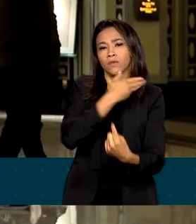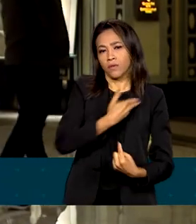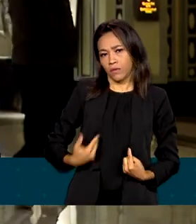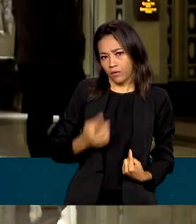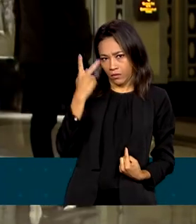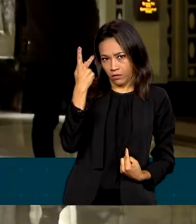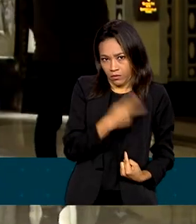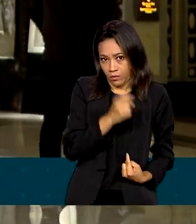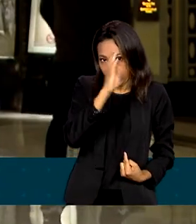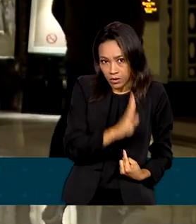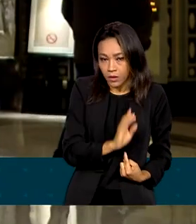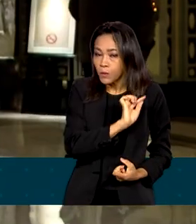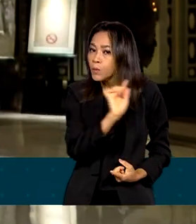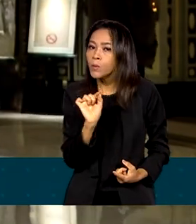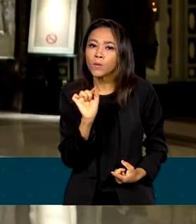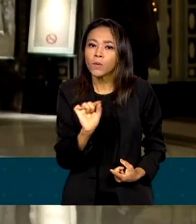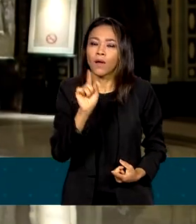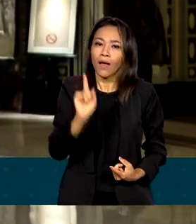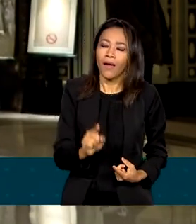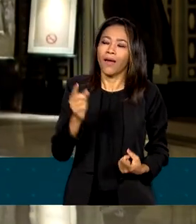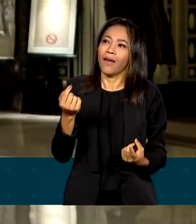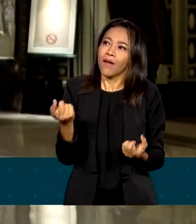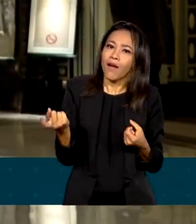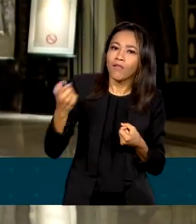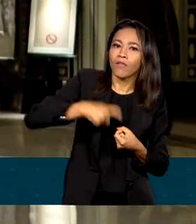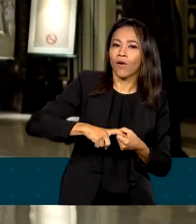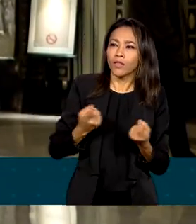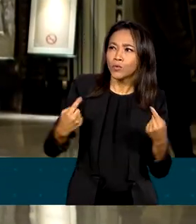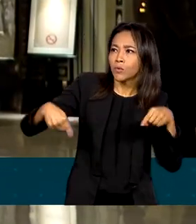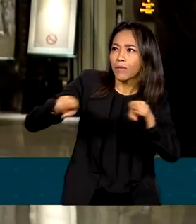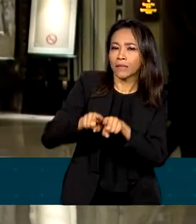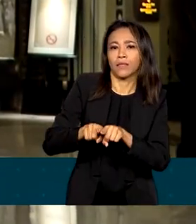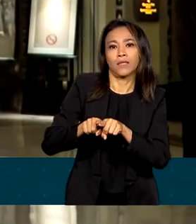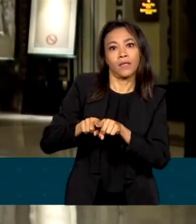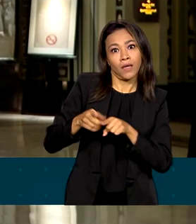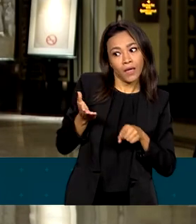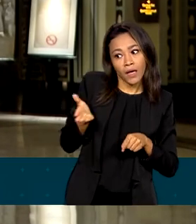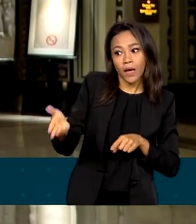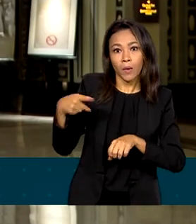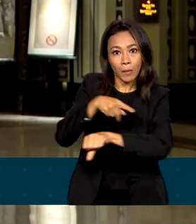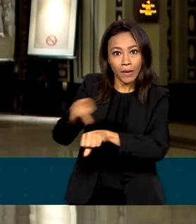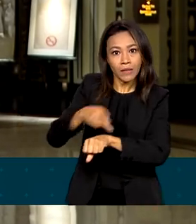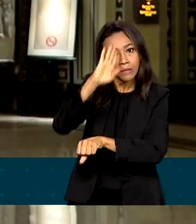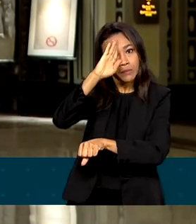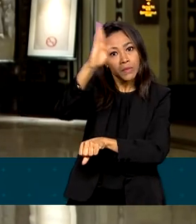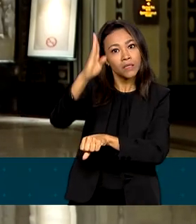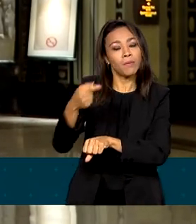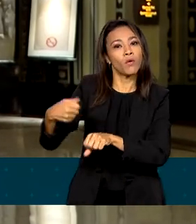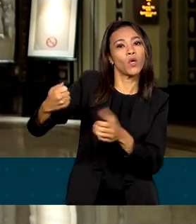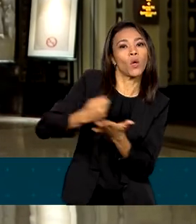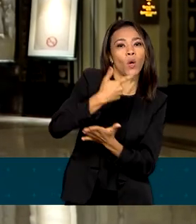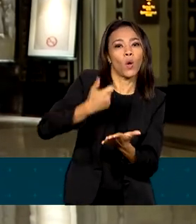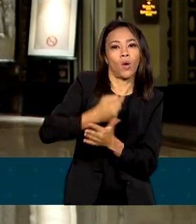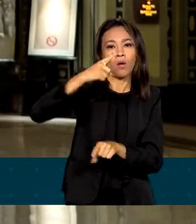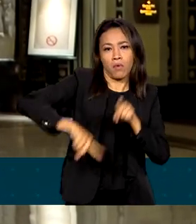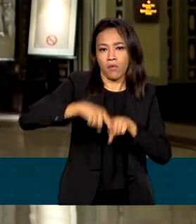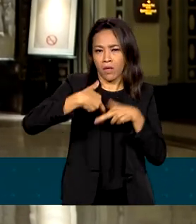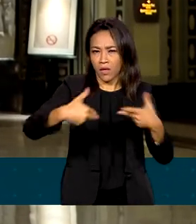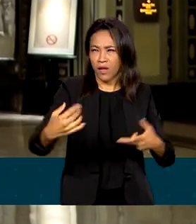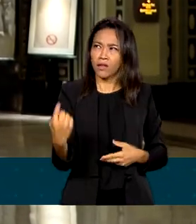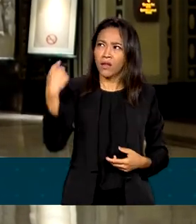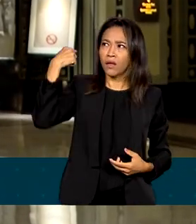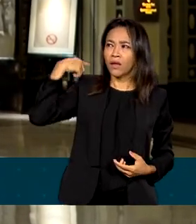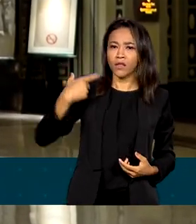Vanessa, é reestabelecer as relações com a China, país que é o nosso principal parceiro comercial, desde